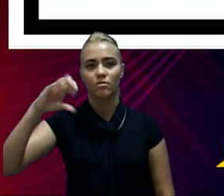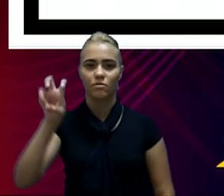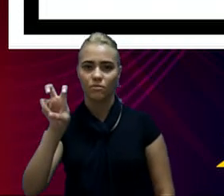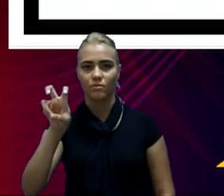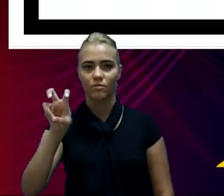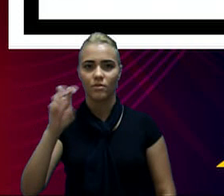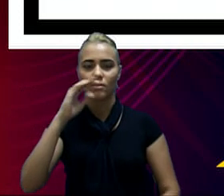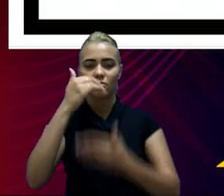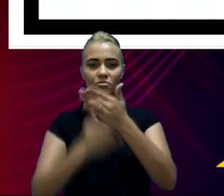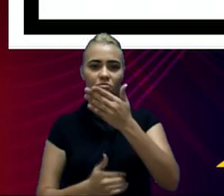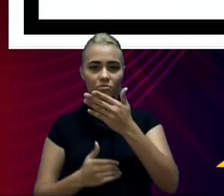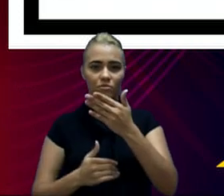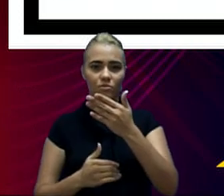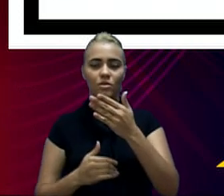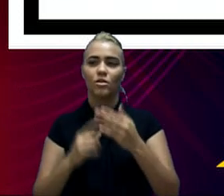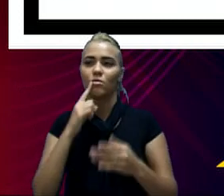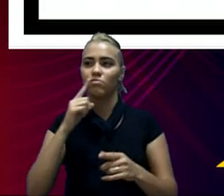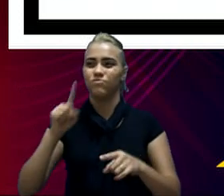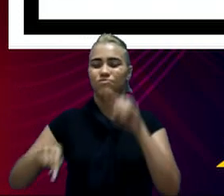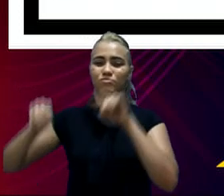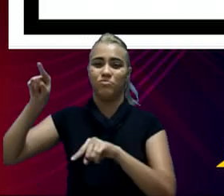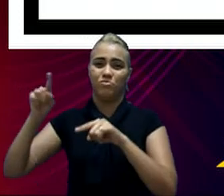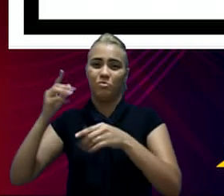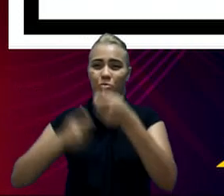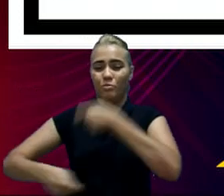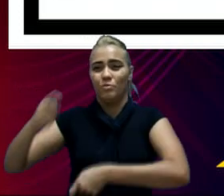e se descontar da inflação, 10,02.